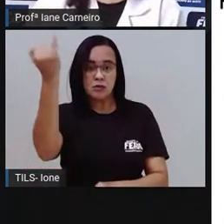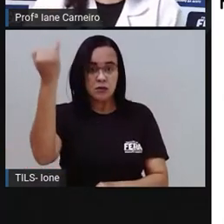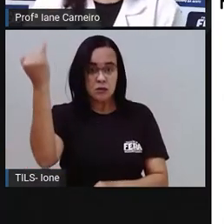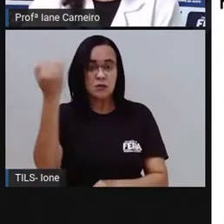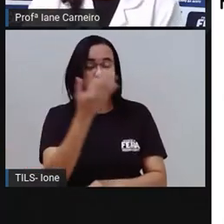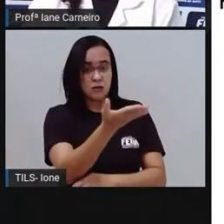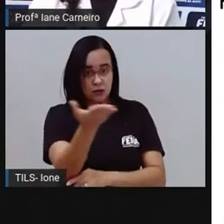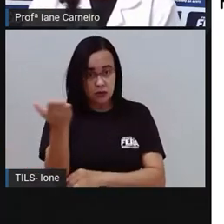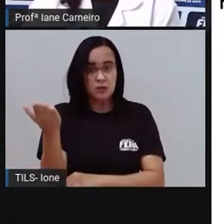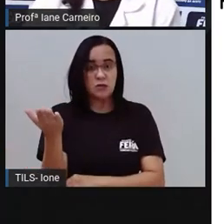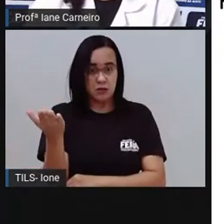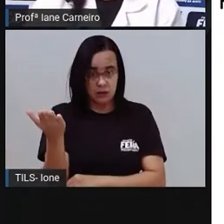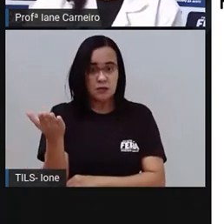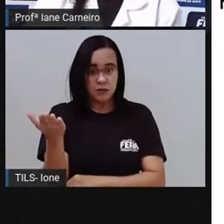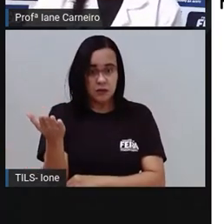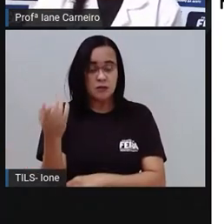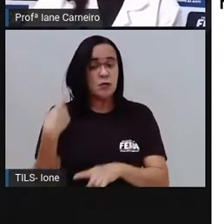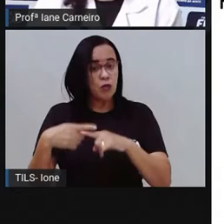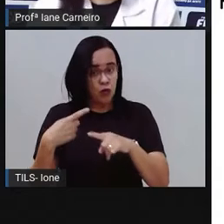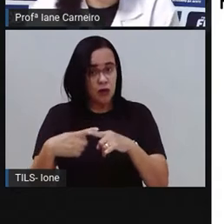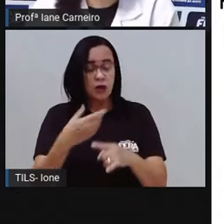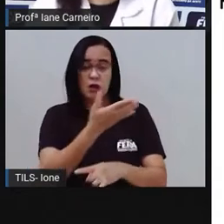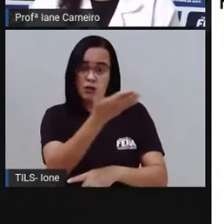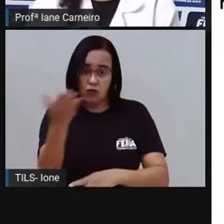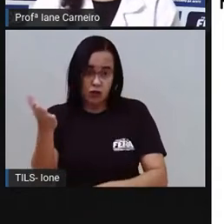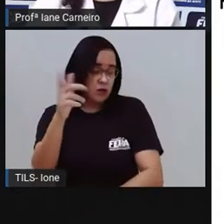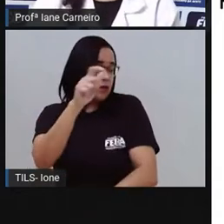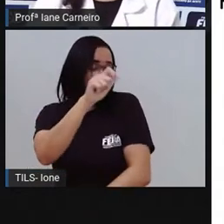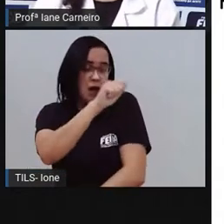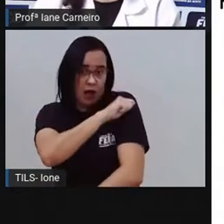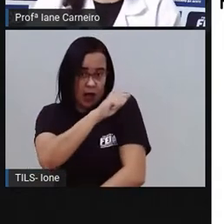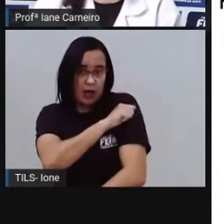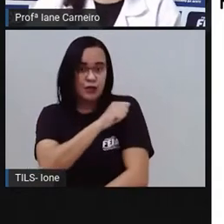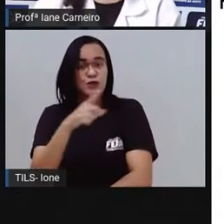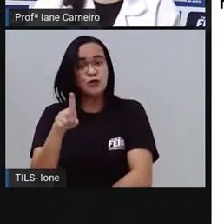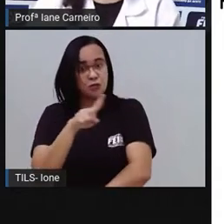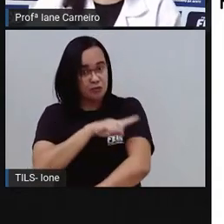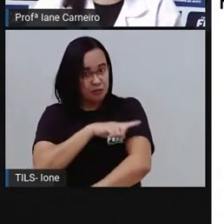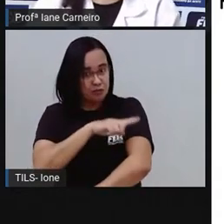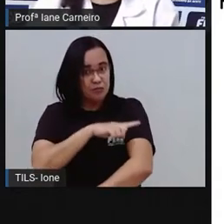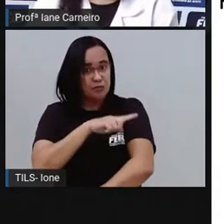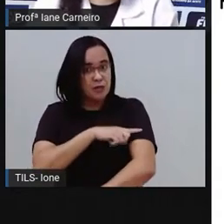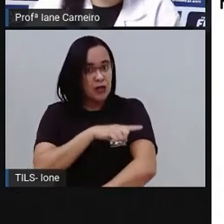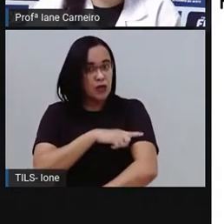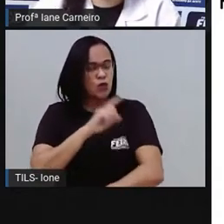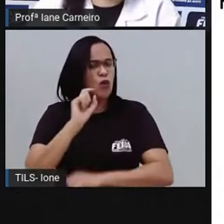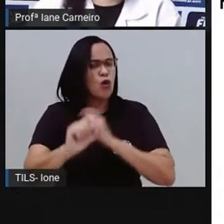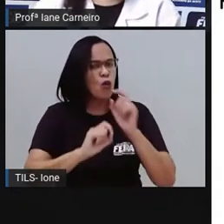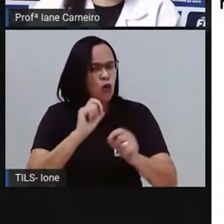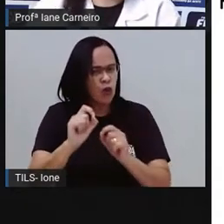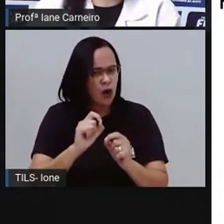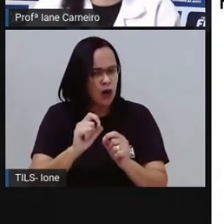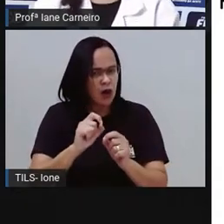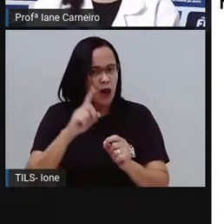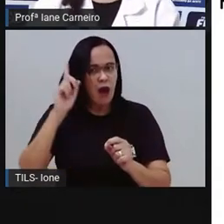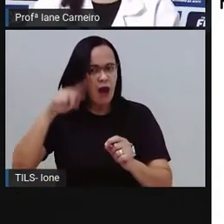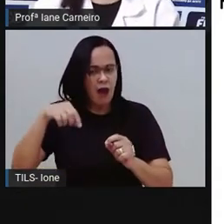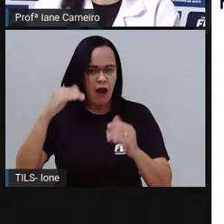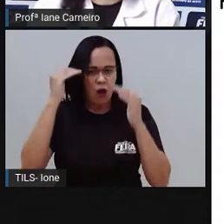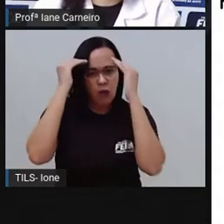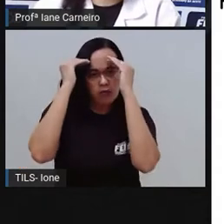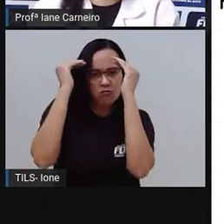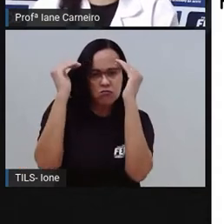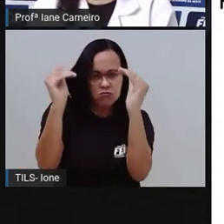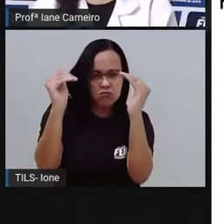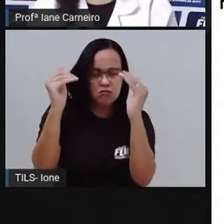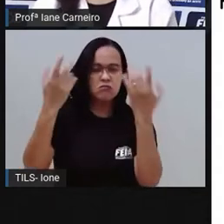do primeiro ano, vocês têm a função, a missão de passar esse ensinamento para outras pessoas, tá certo? Então, quando